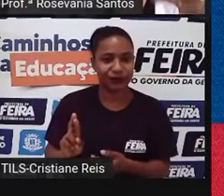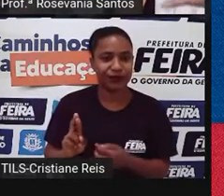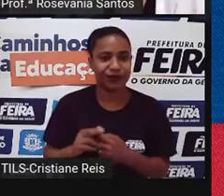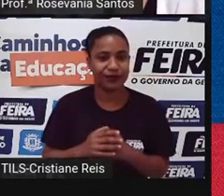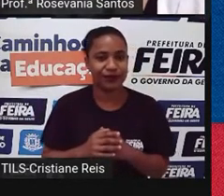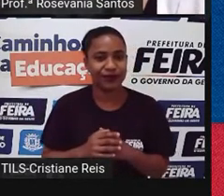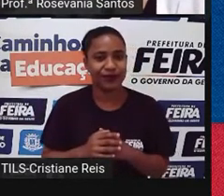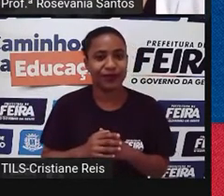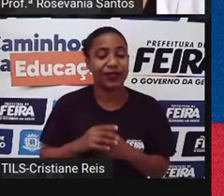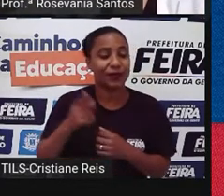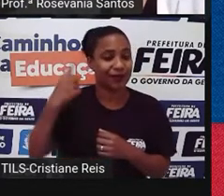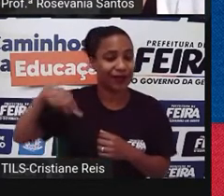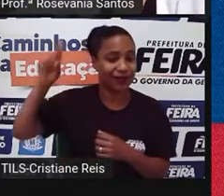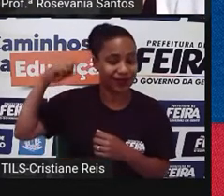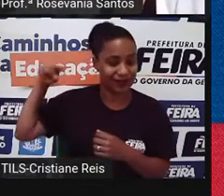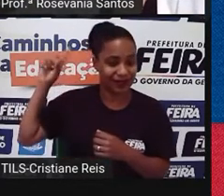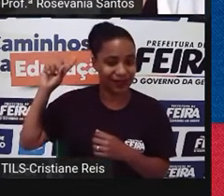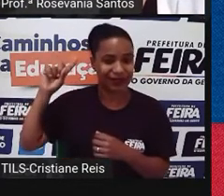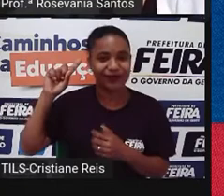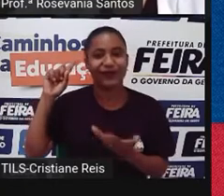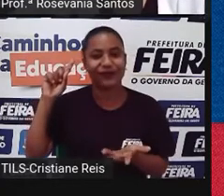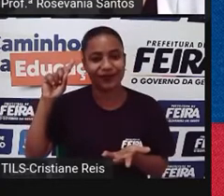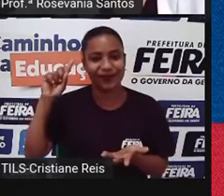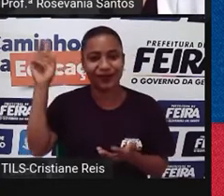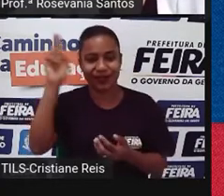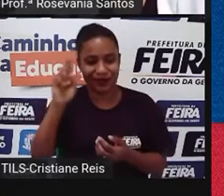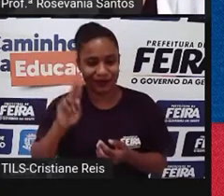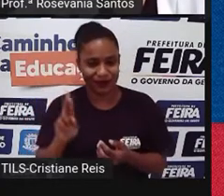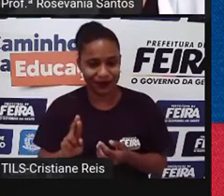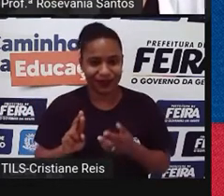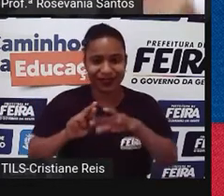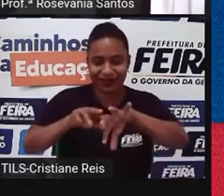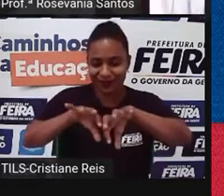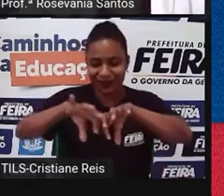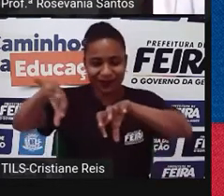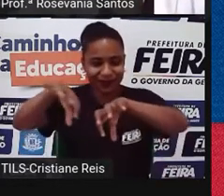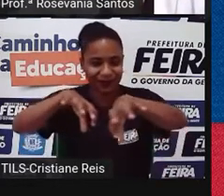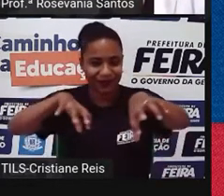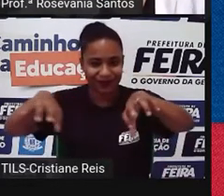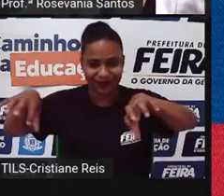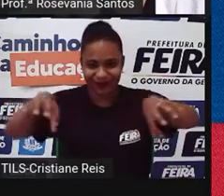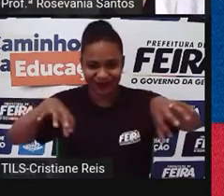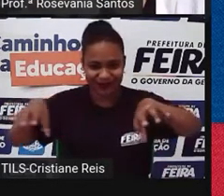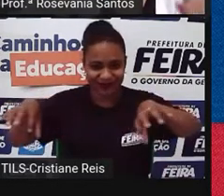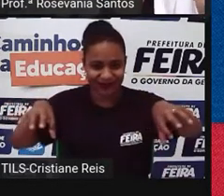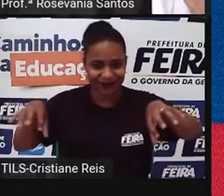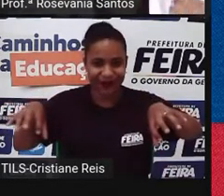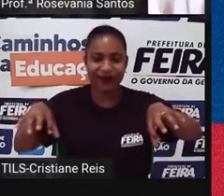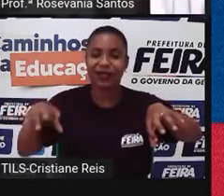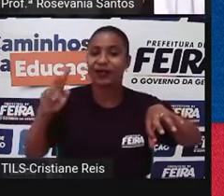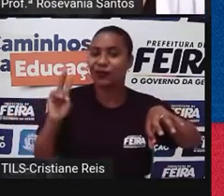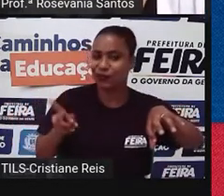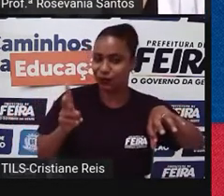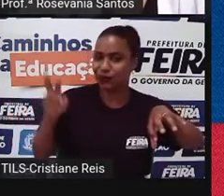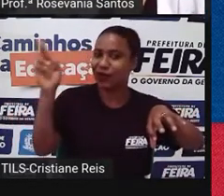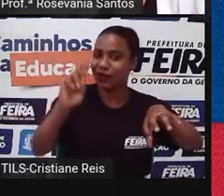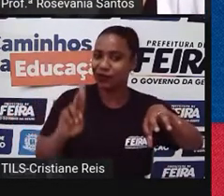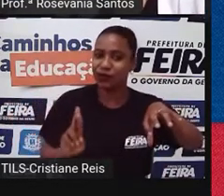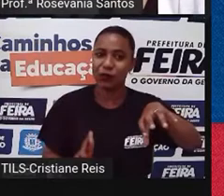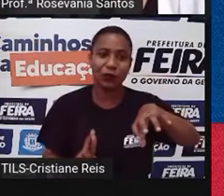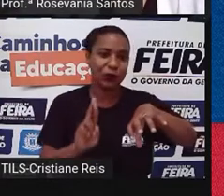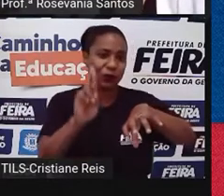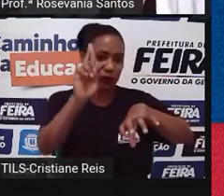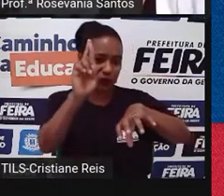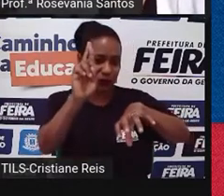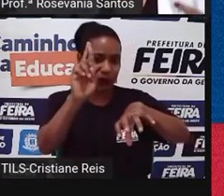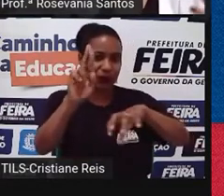bora dizer assim, né, naquele momento de divisão do mundo, quando ela era, era não, ainda é líder, né, dos